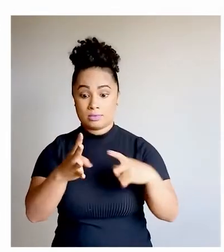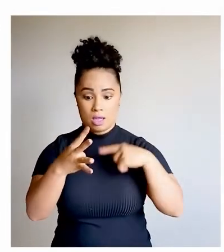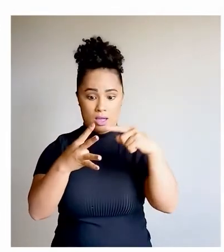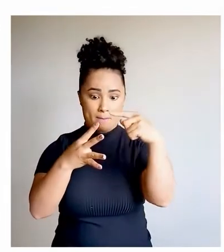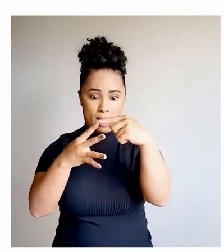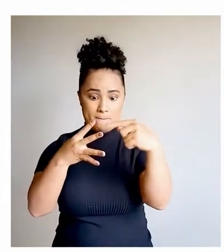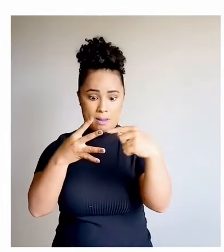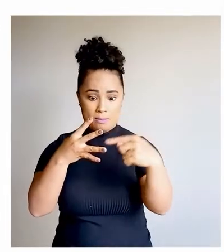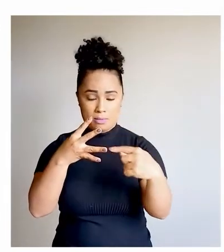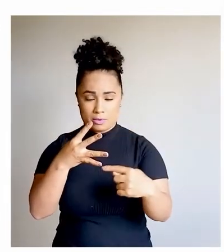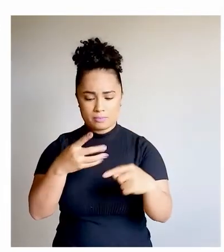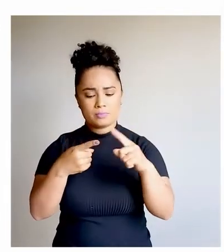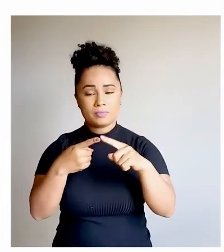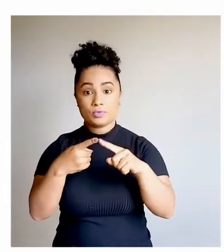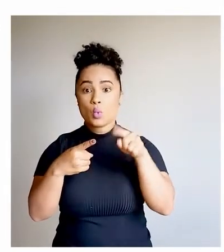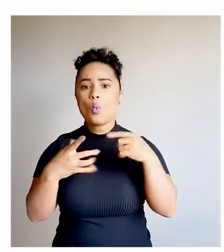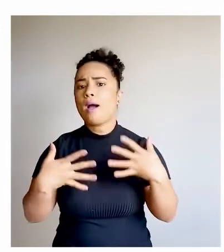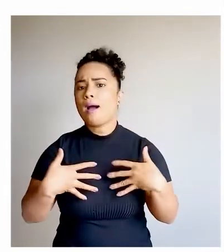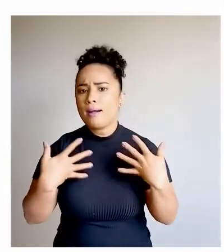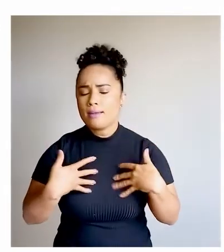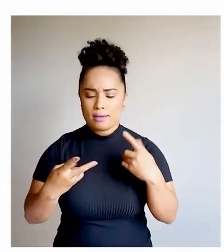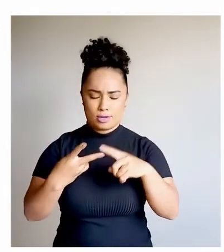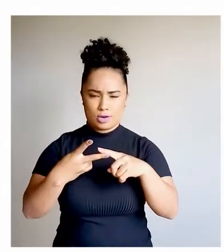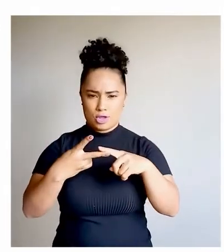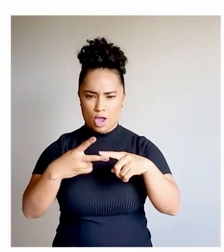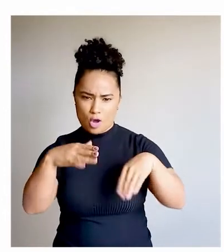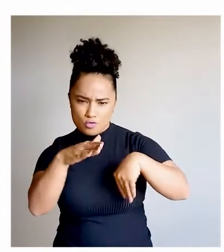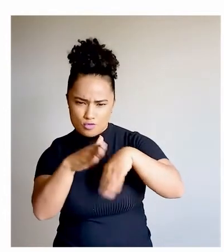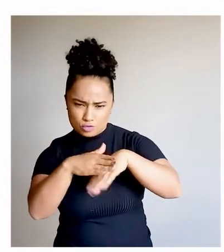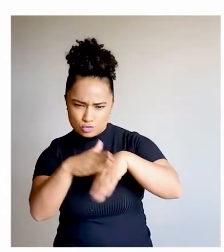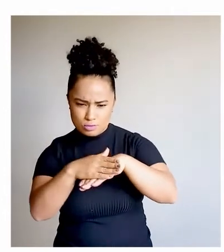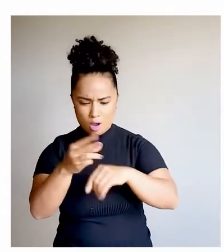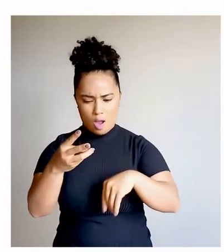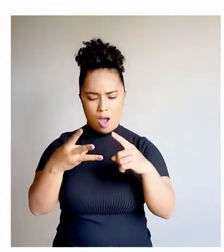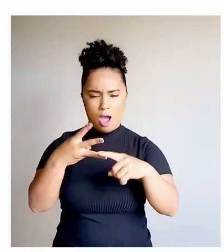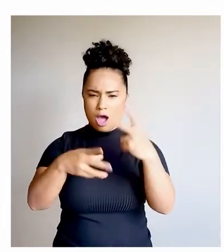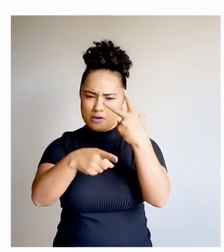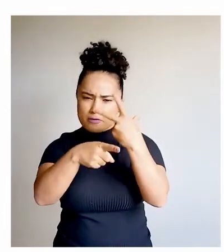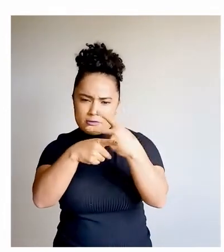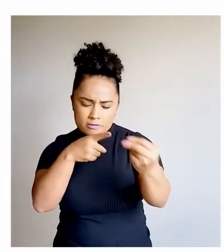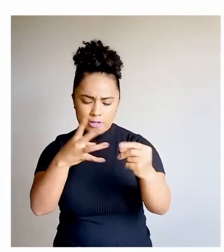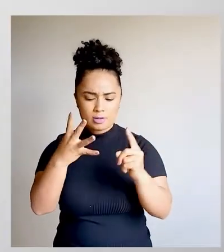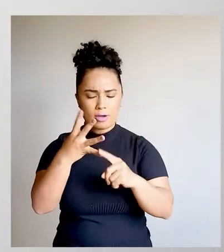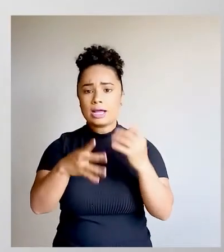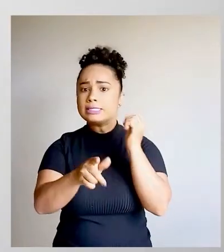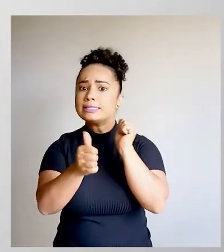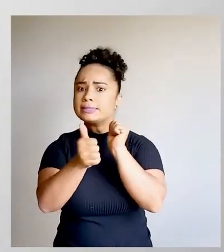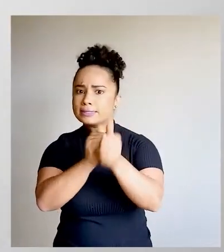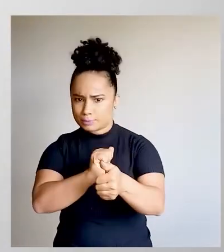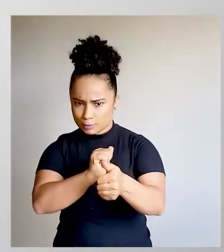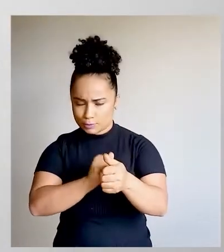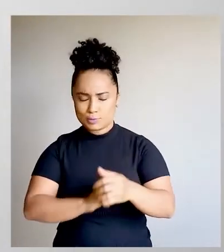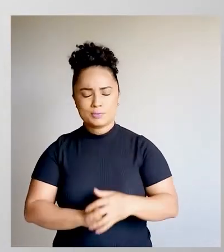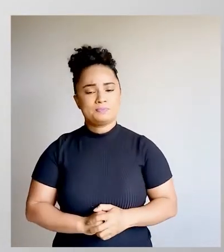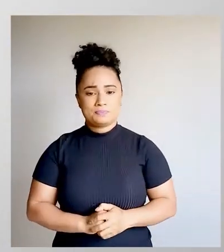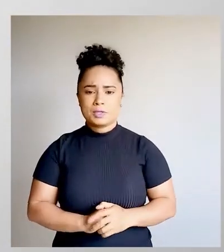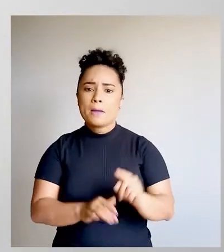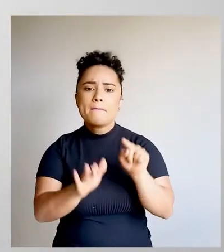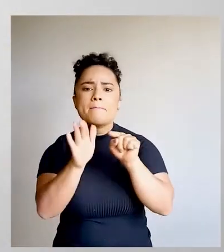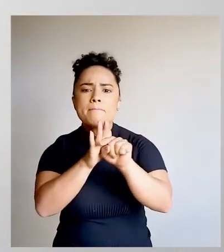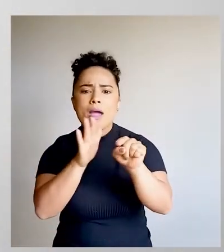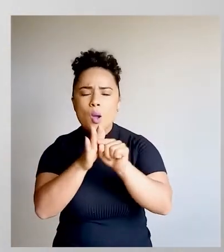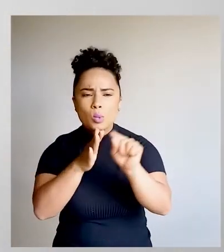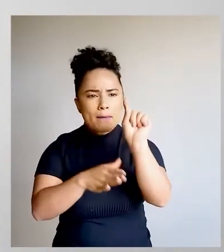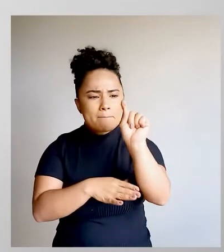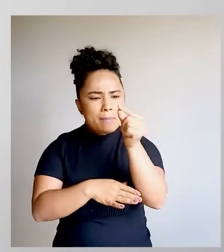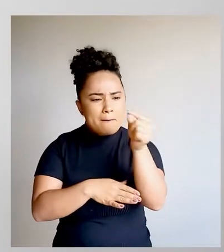alternativas. Alegria, futebol, vitória e esporte. Nós temos que lembrar que questões objetivas,